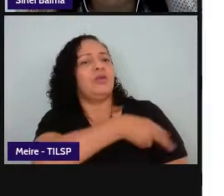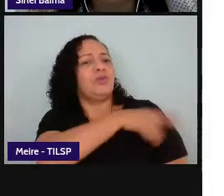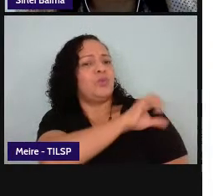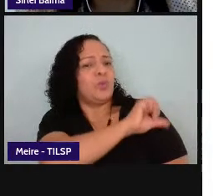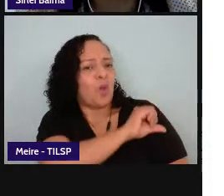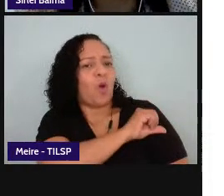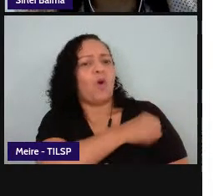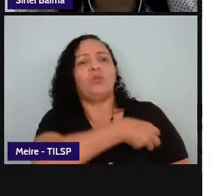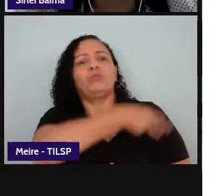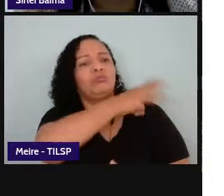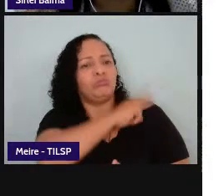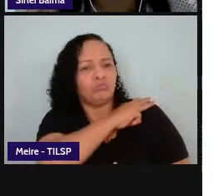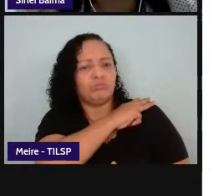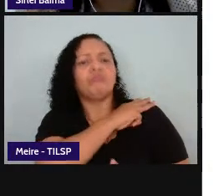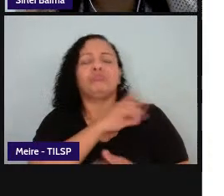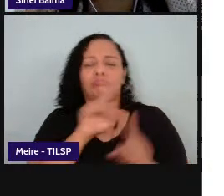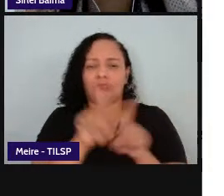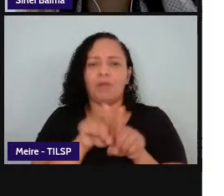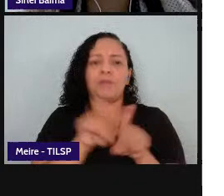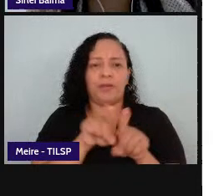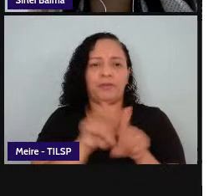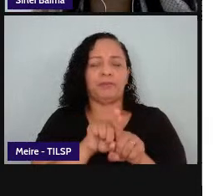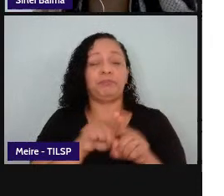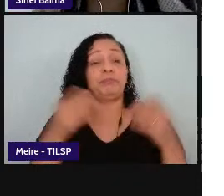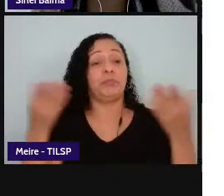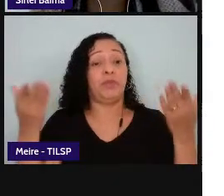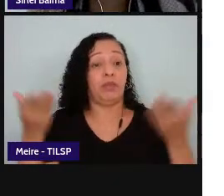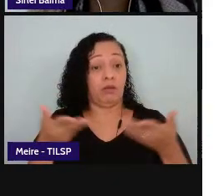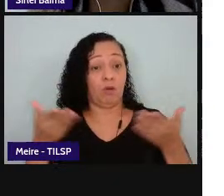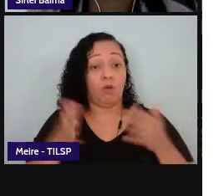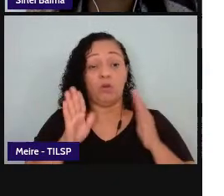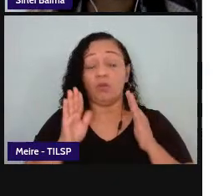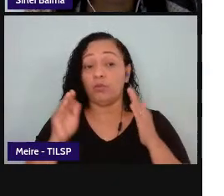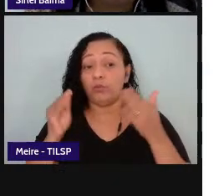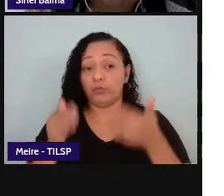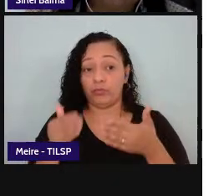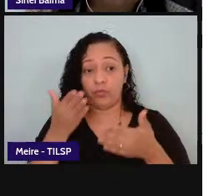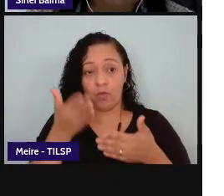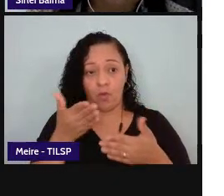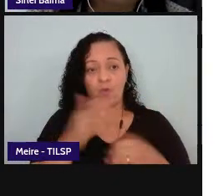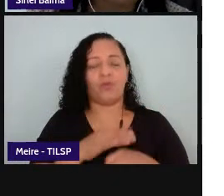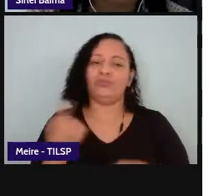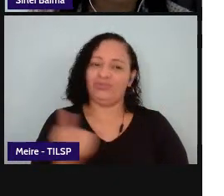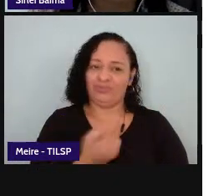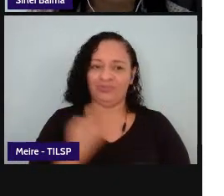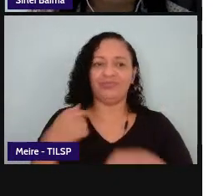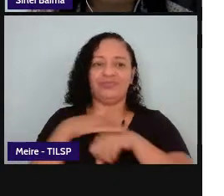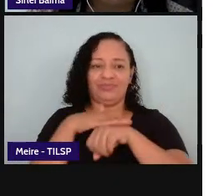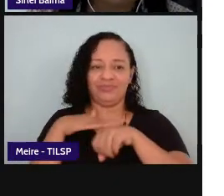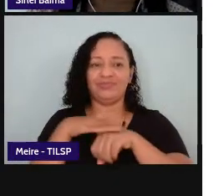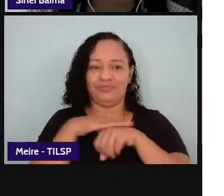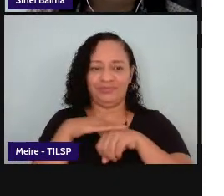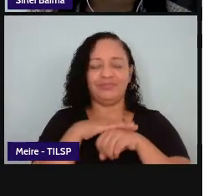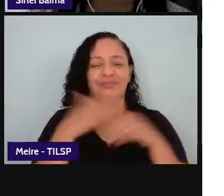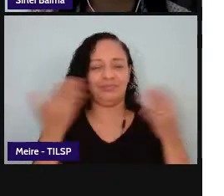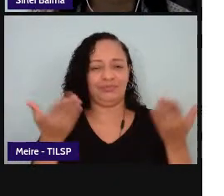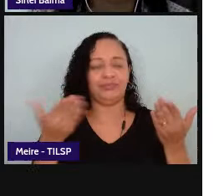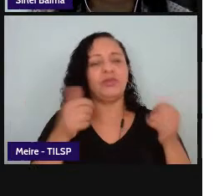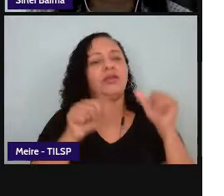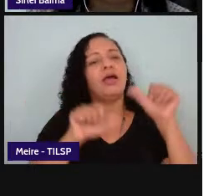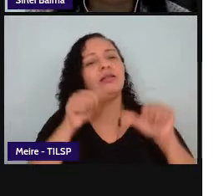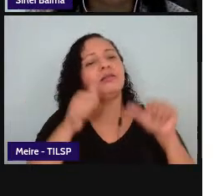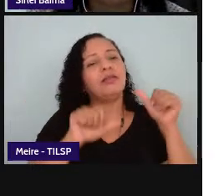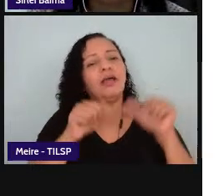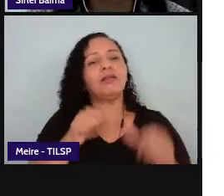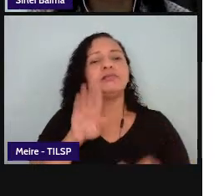ensino médio a gente chega ao nosso foco de conversa né seria essa análise